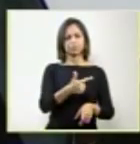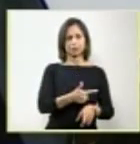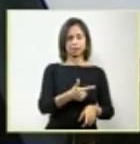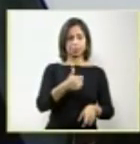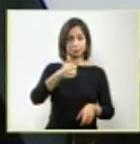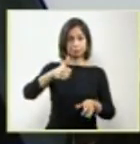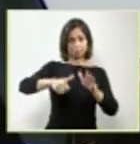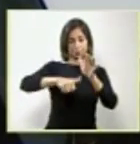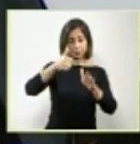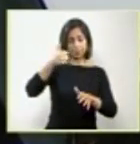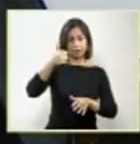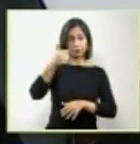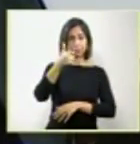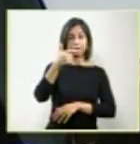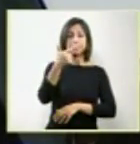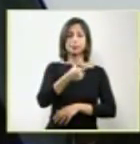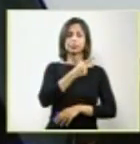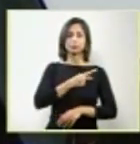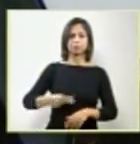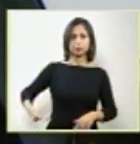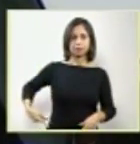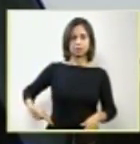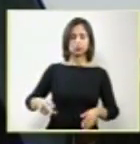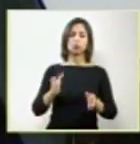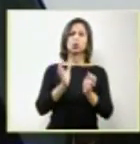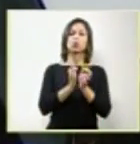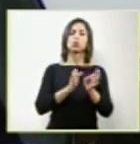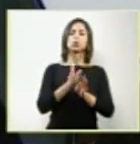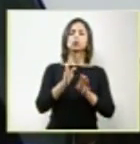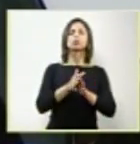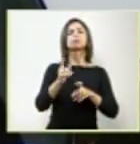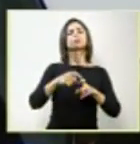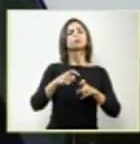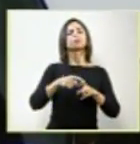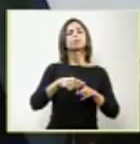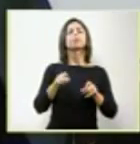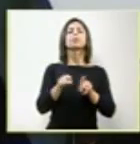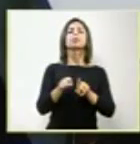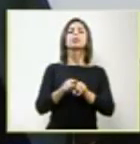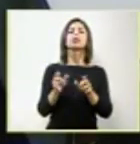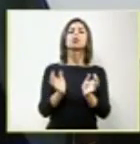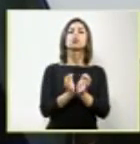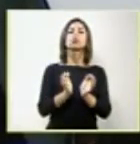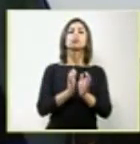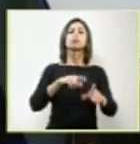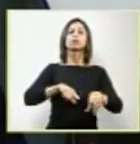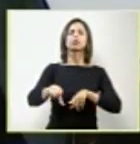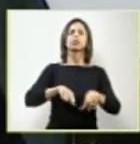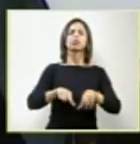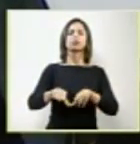Medicina, membro do grupo de trabalho do Ministério da Saúde sobre Morte Súbita,